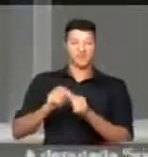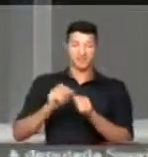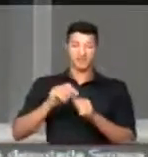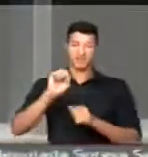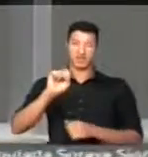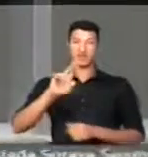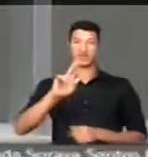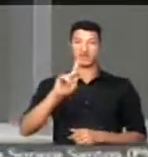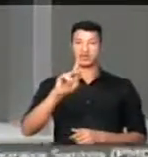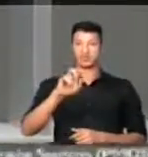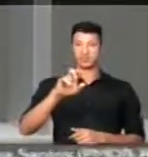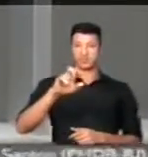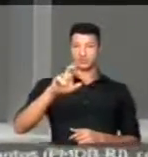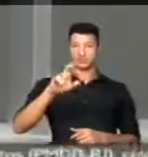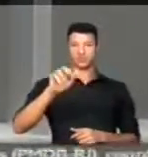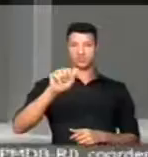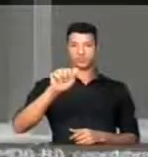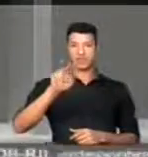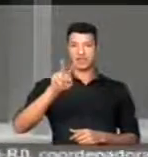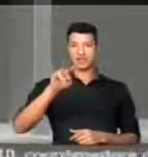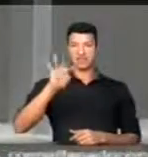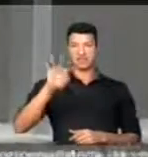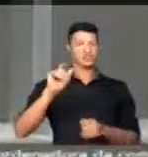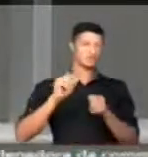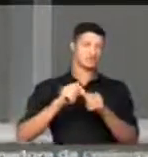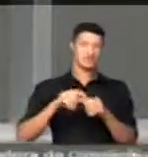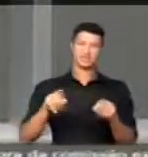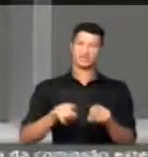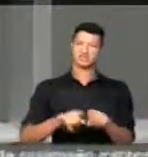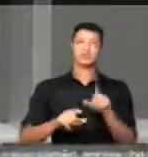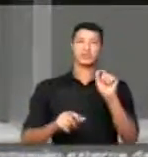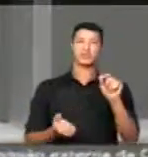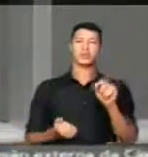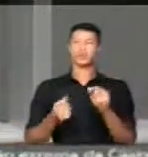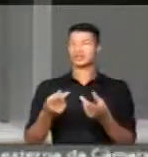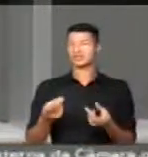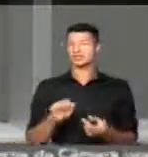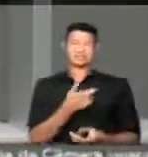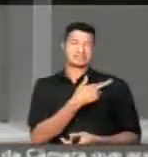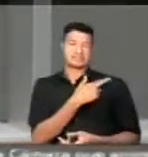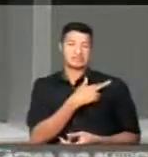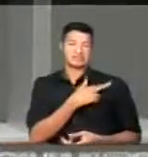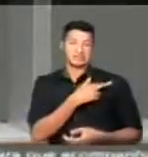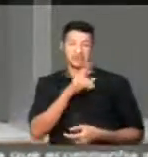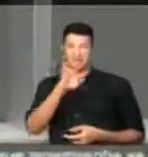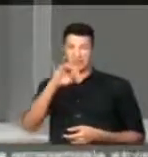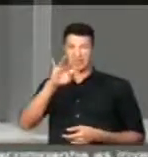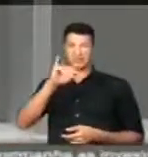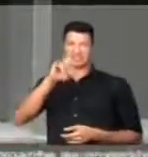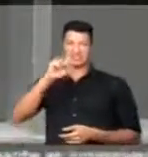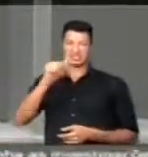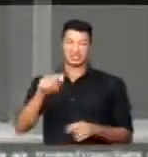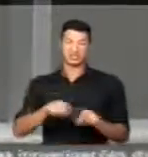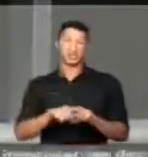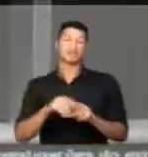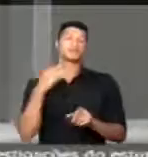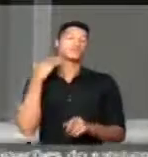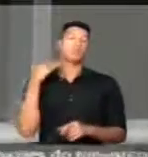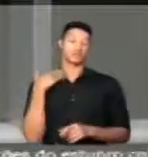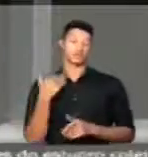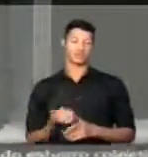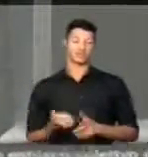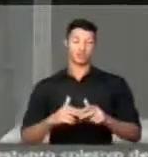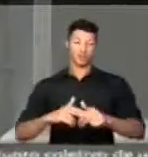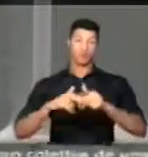o superávit primário, para fazer aquilo que compensava os rentistas e os banqueiros.